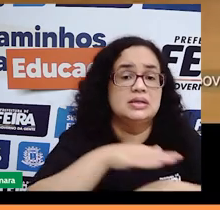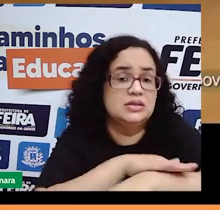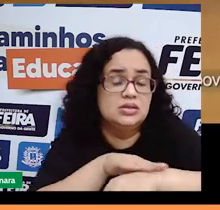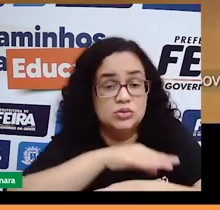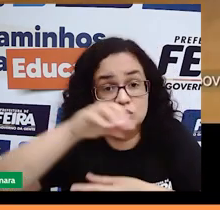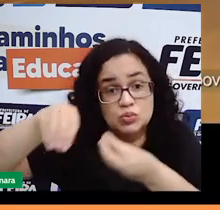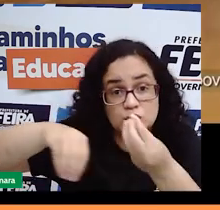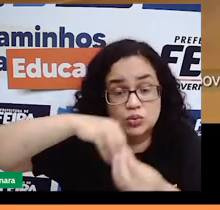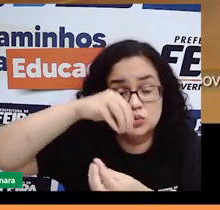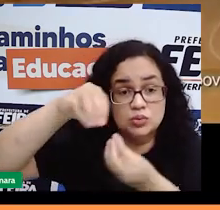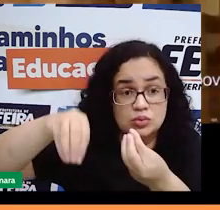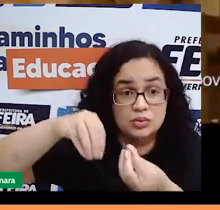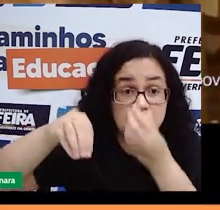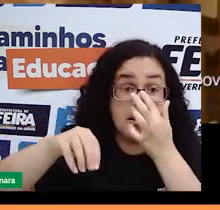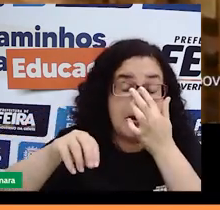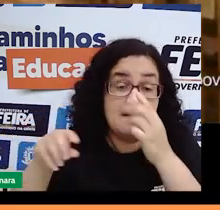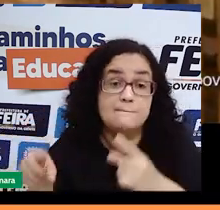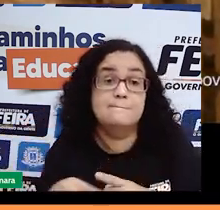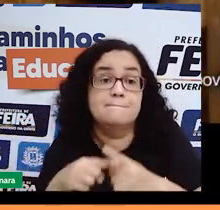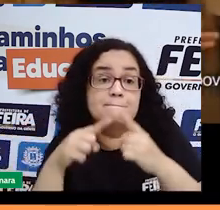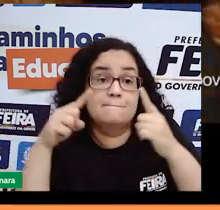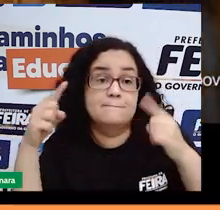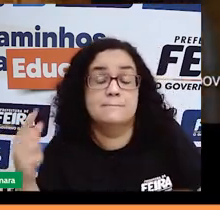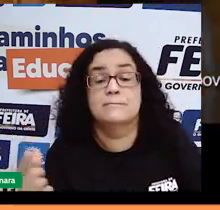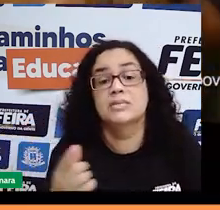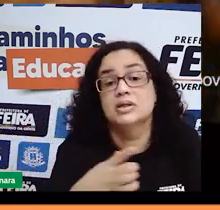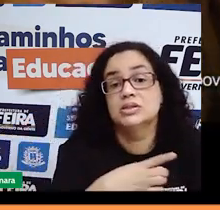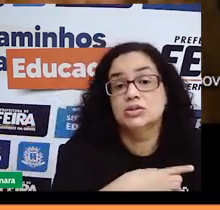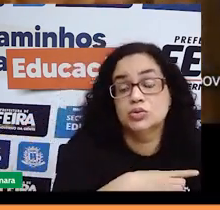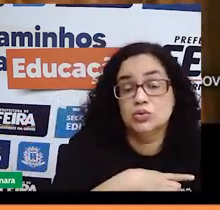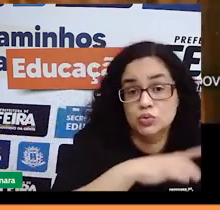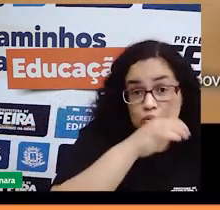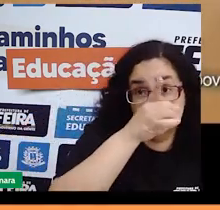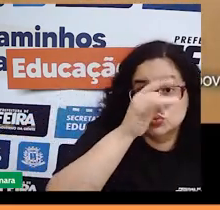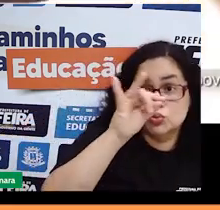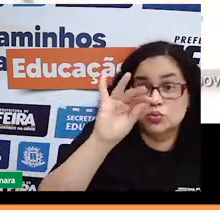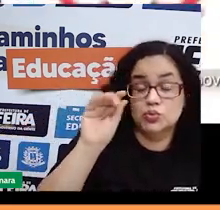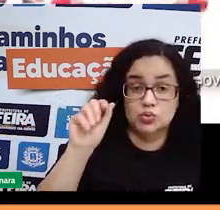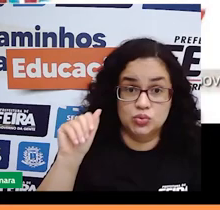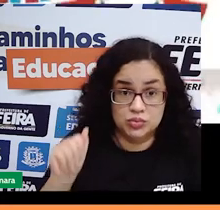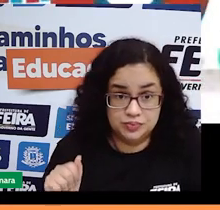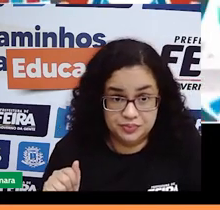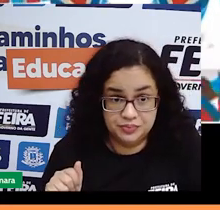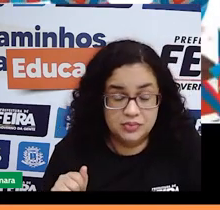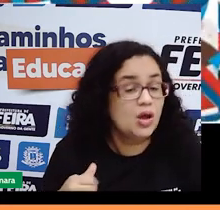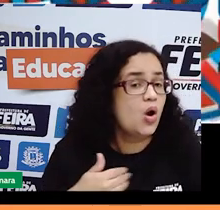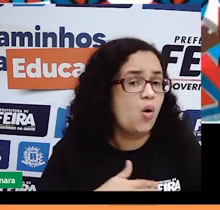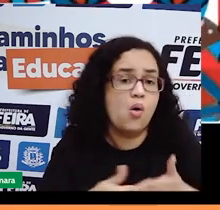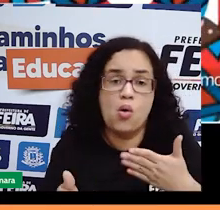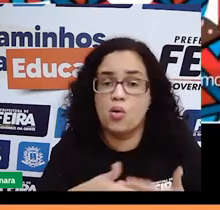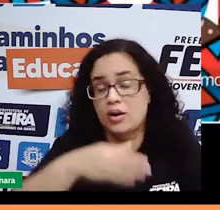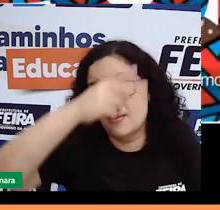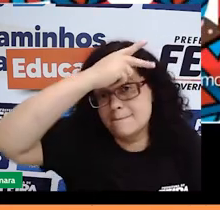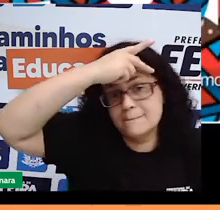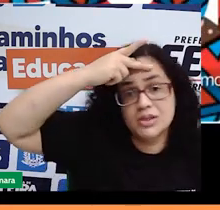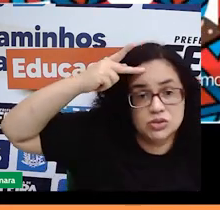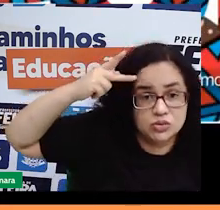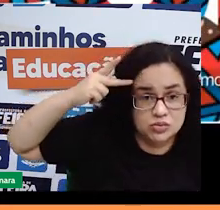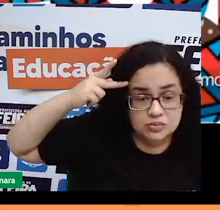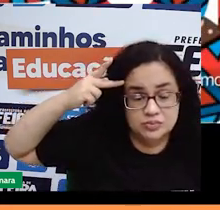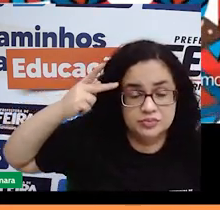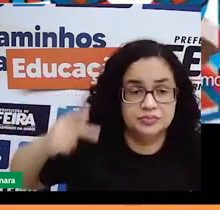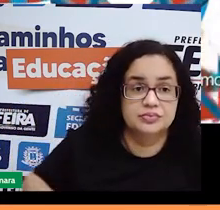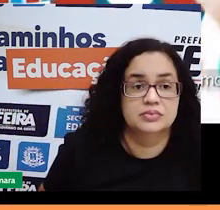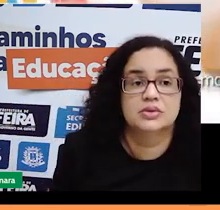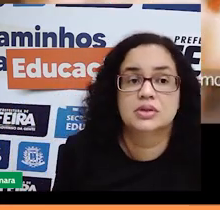povos, mas que se refletem no dia a dia de qualquer cidadão. Nós todos